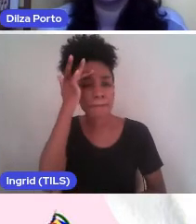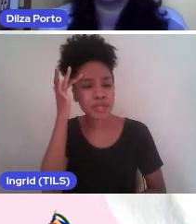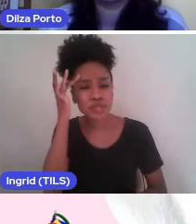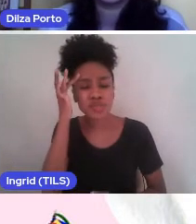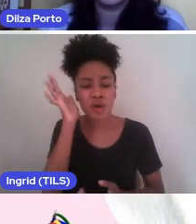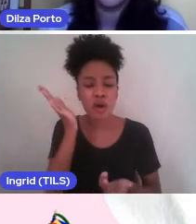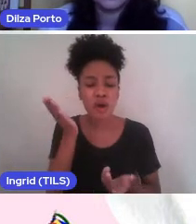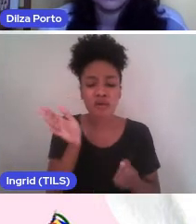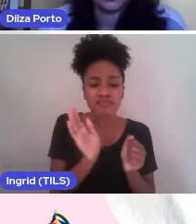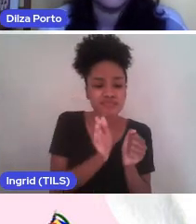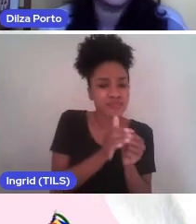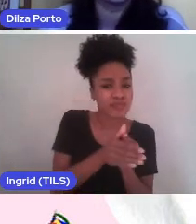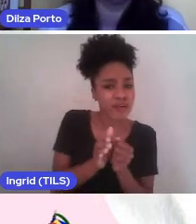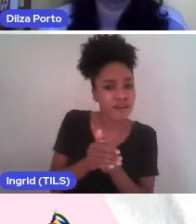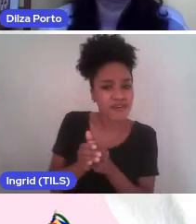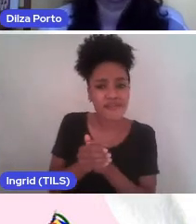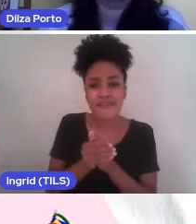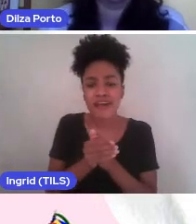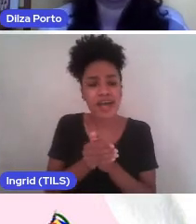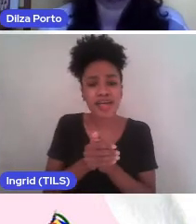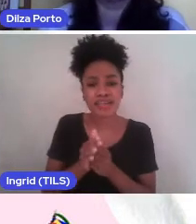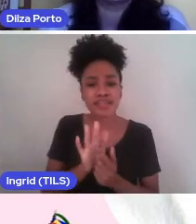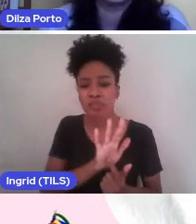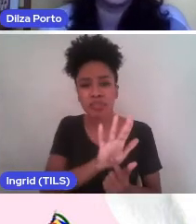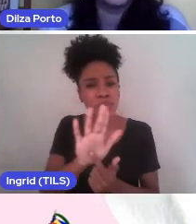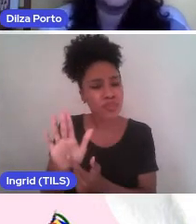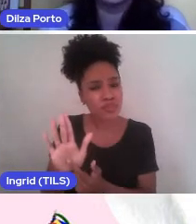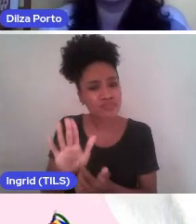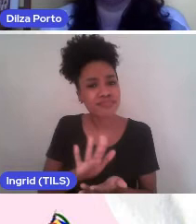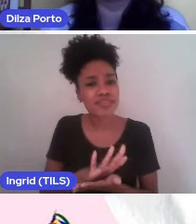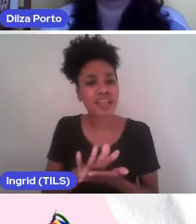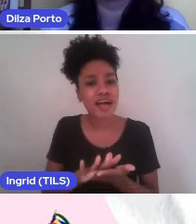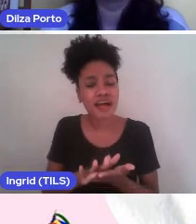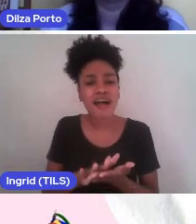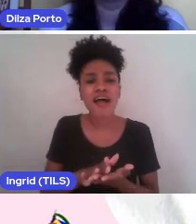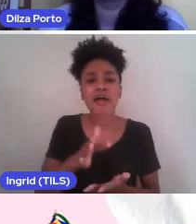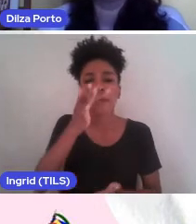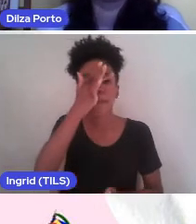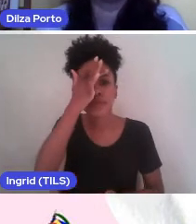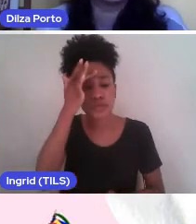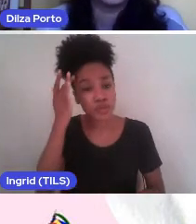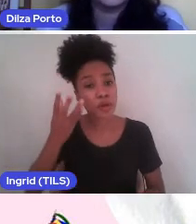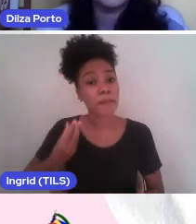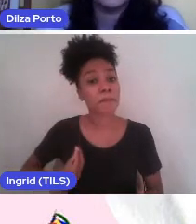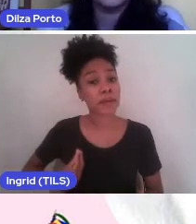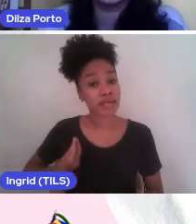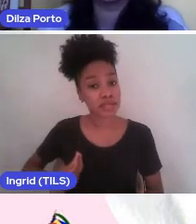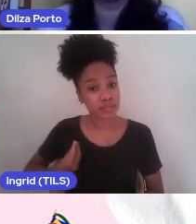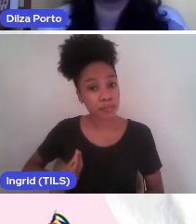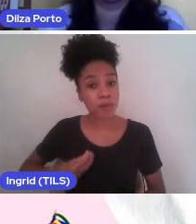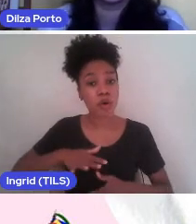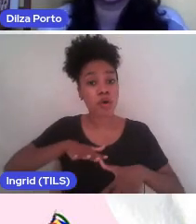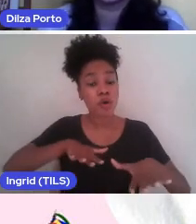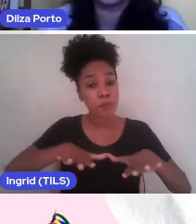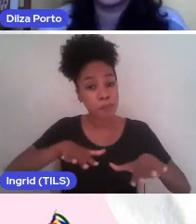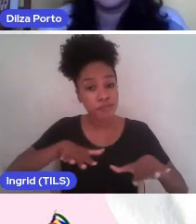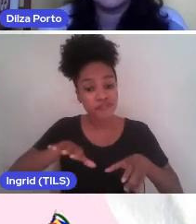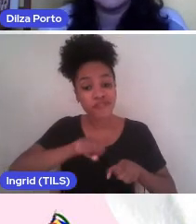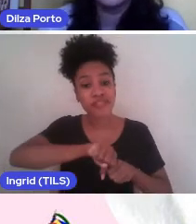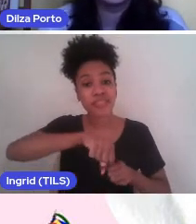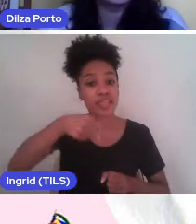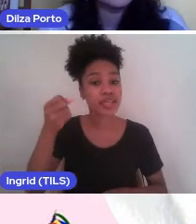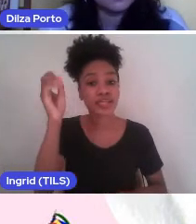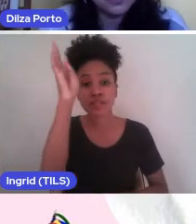que nunca apareceram na história, né, quem fez parte do movimento, quem são as pessoas envolvidas no processo de